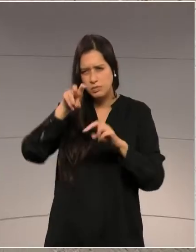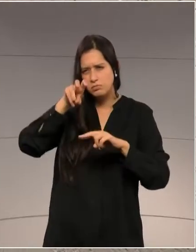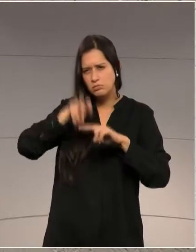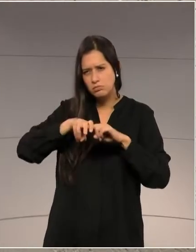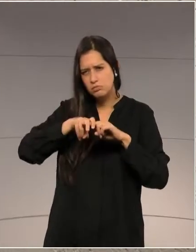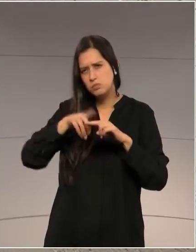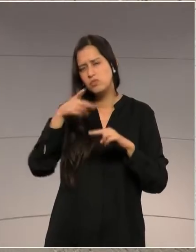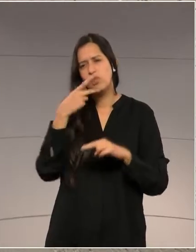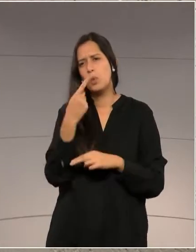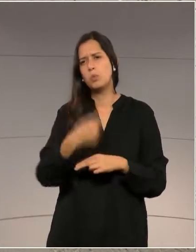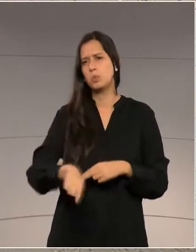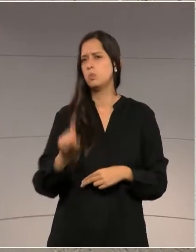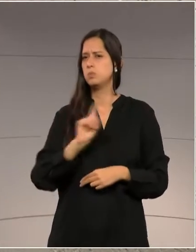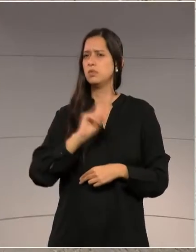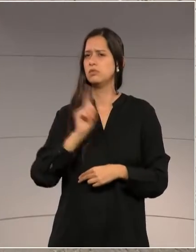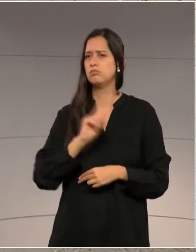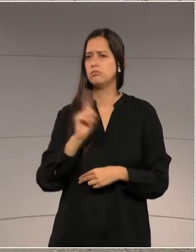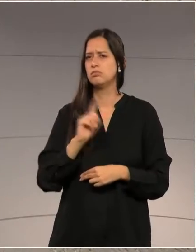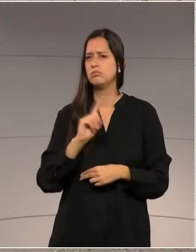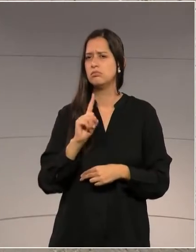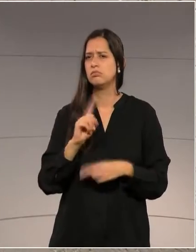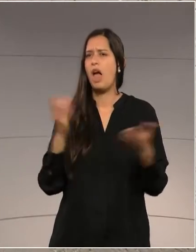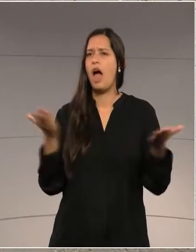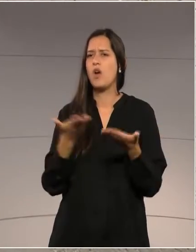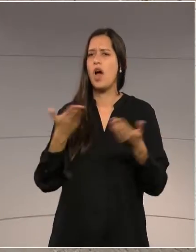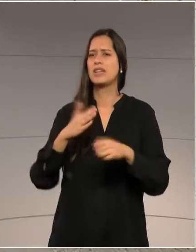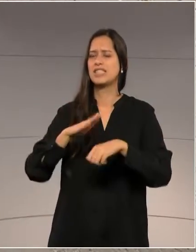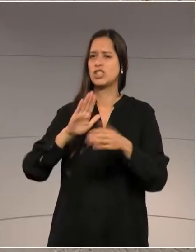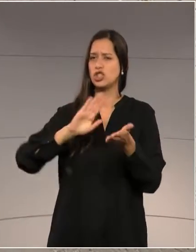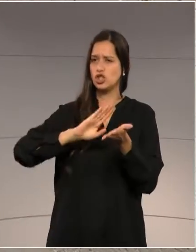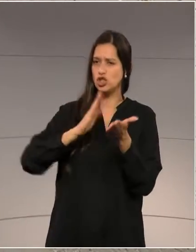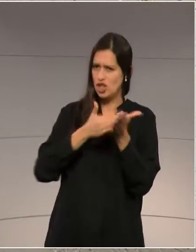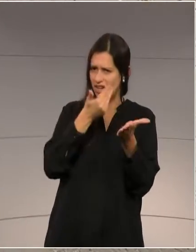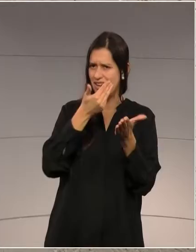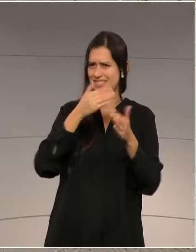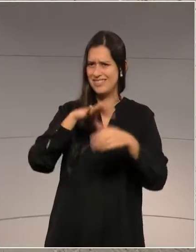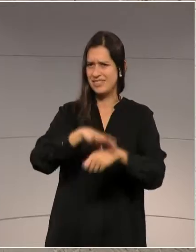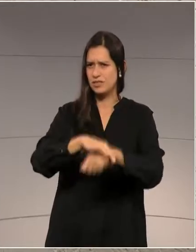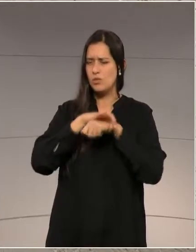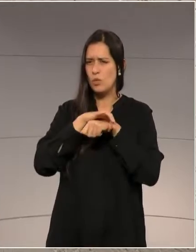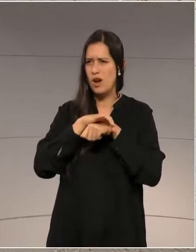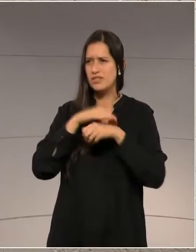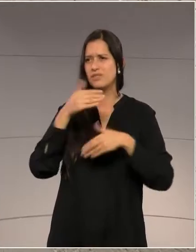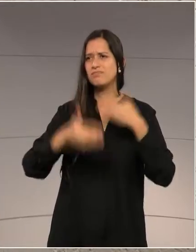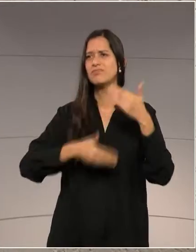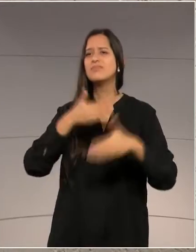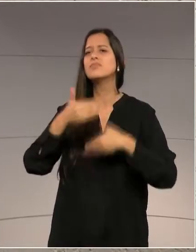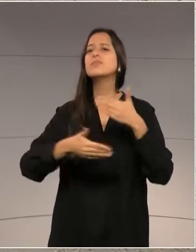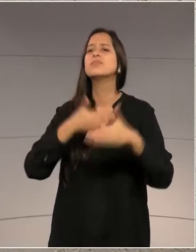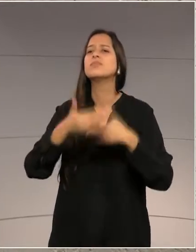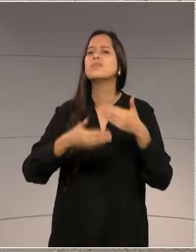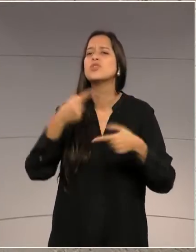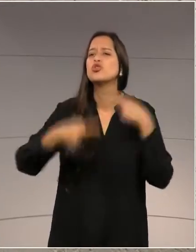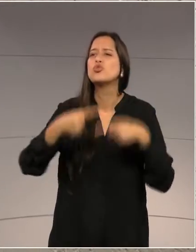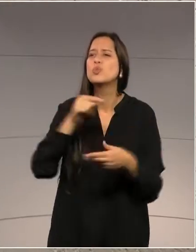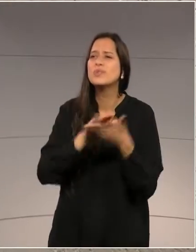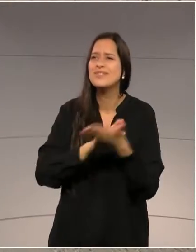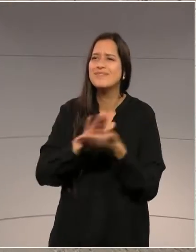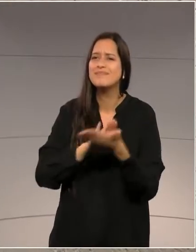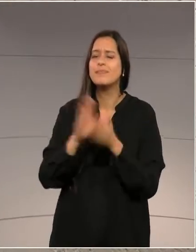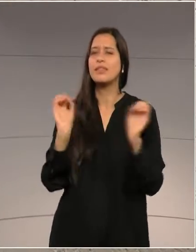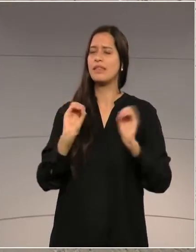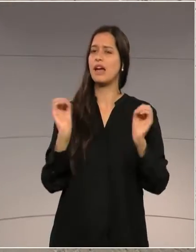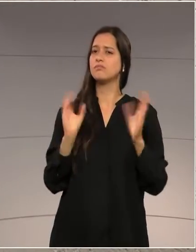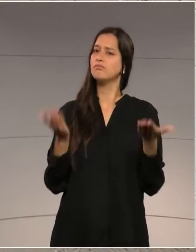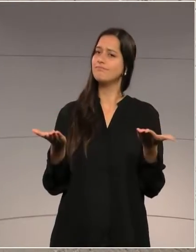do direito de todos e não se coloca nada, não se discute com ninguém. Volto a